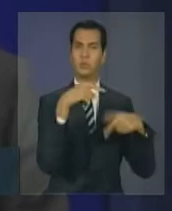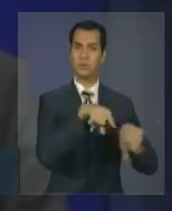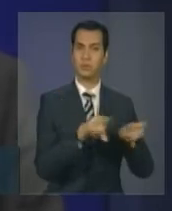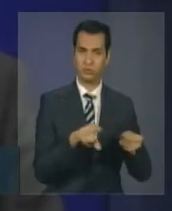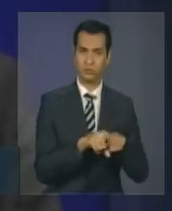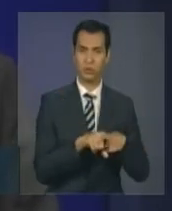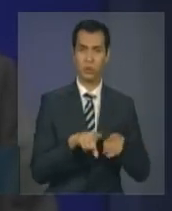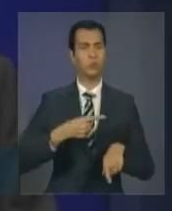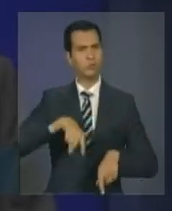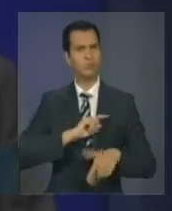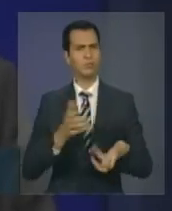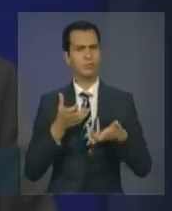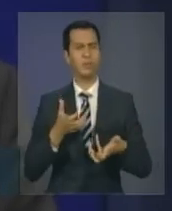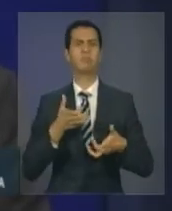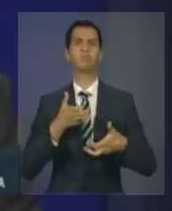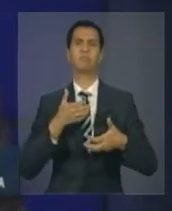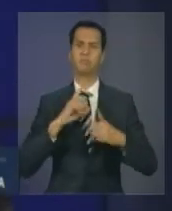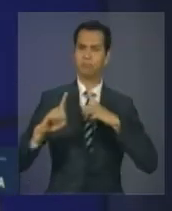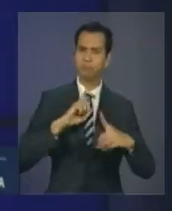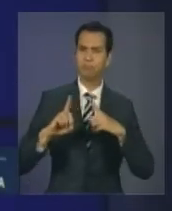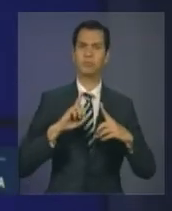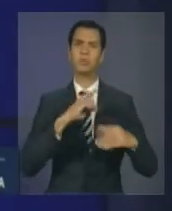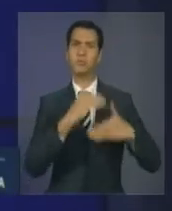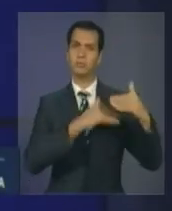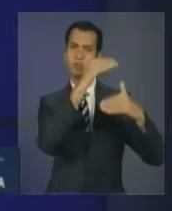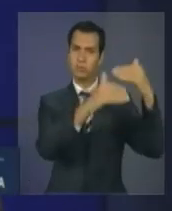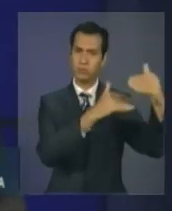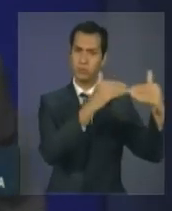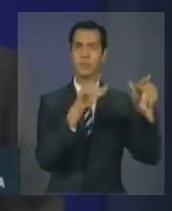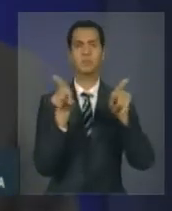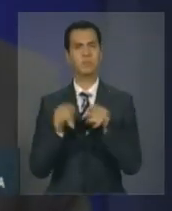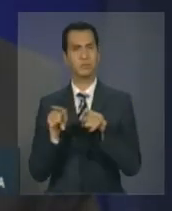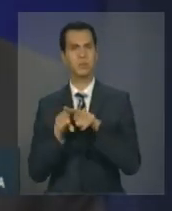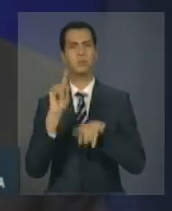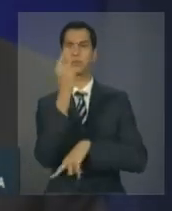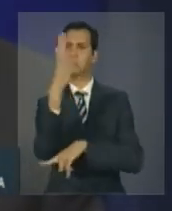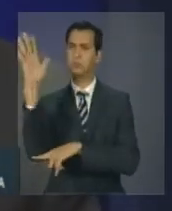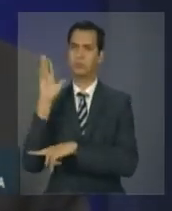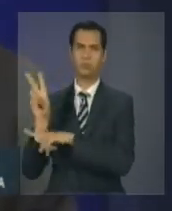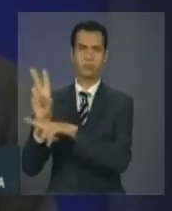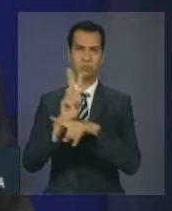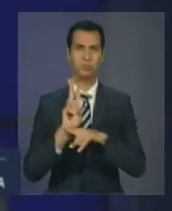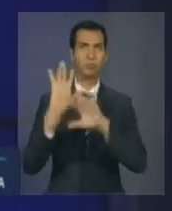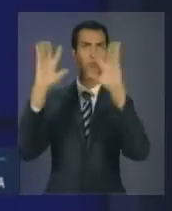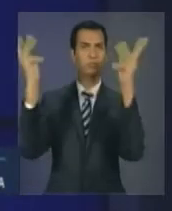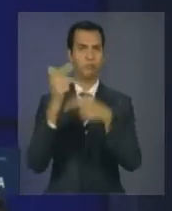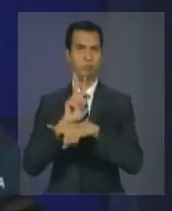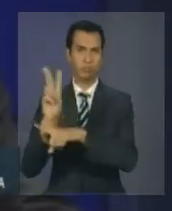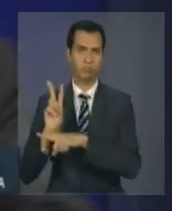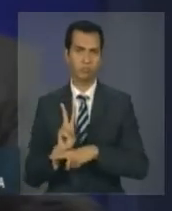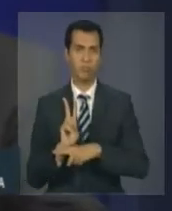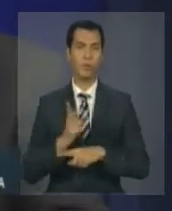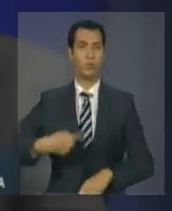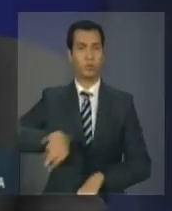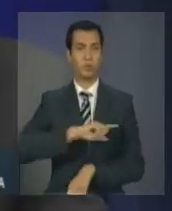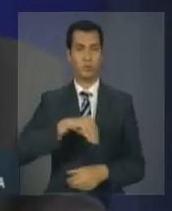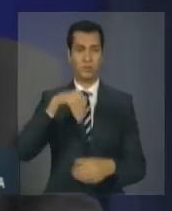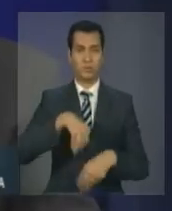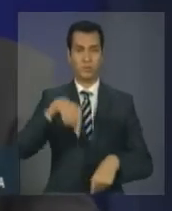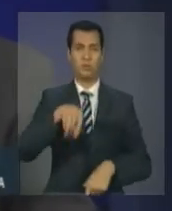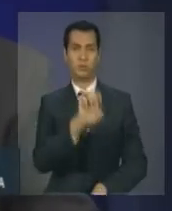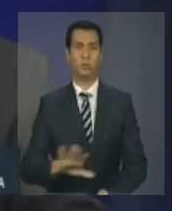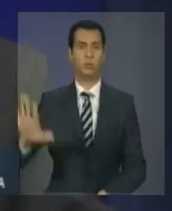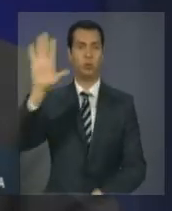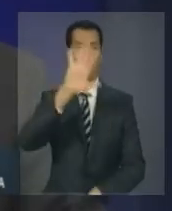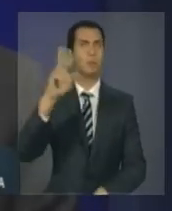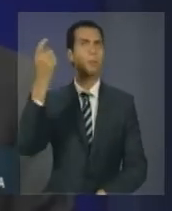ao mesmo tempo que avançamos com a agenda do ambiente e da proteção do clima. Nós, na Europa, vemos o Brasil